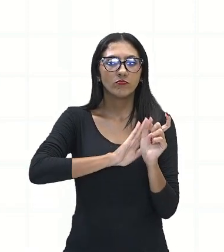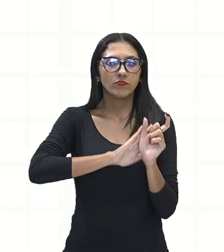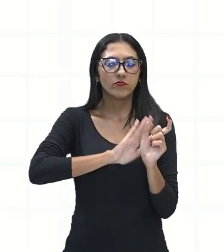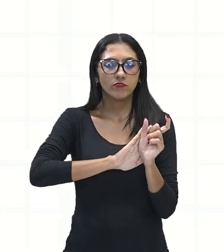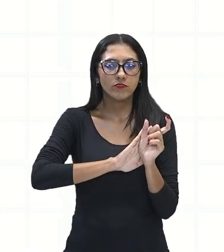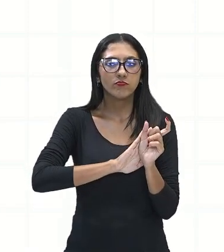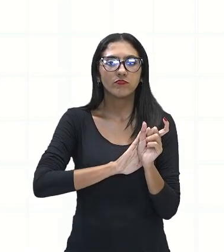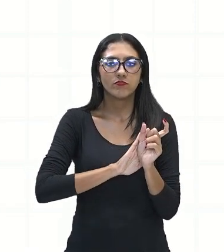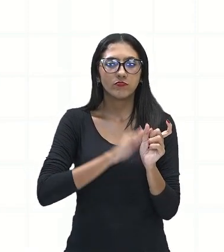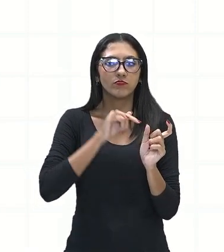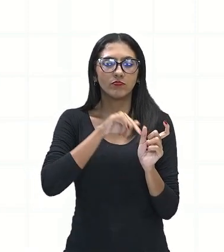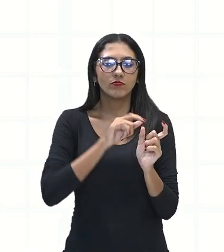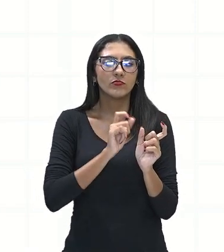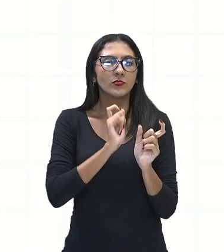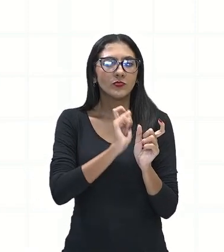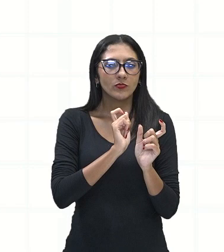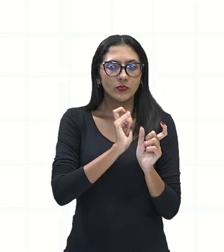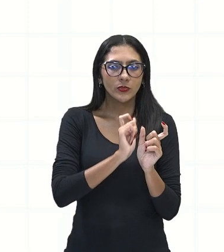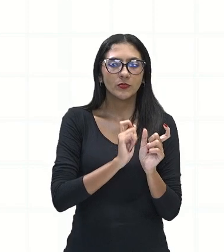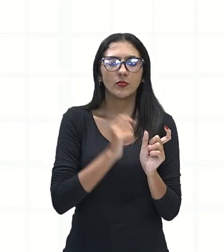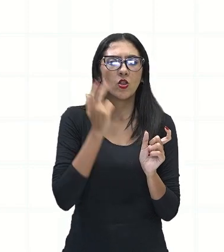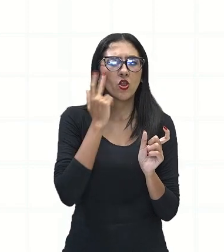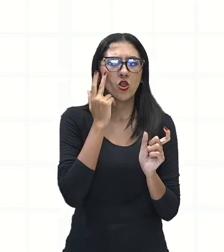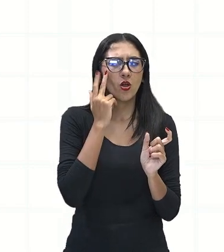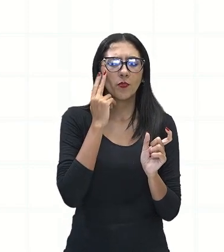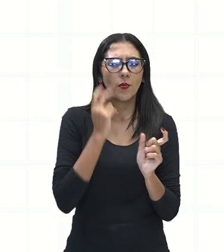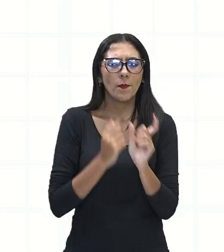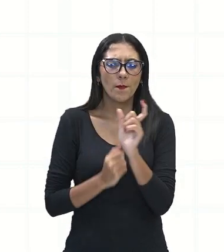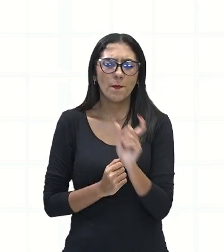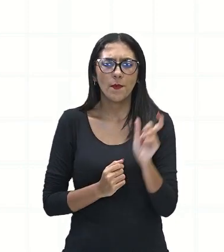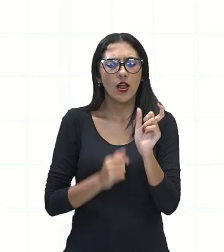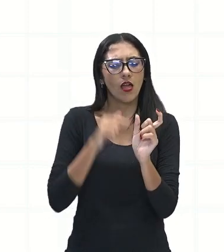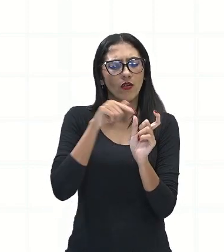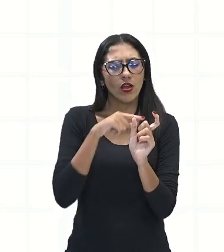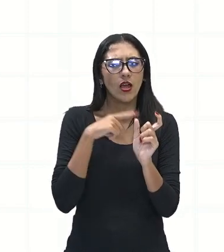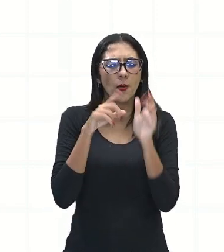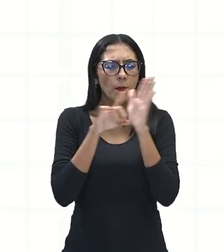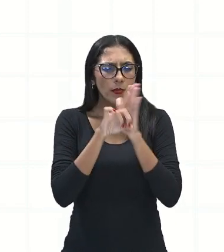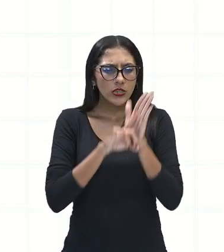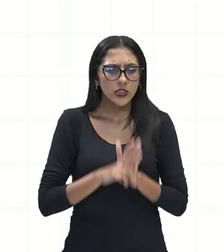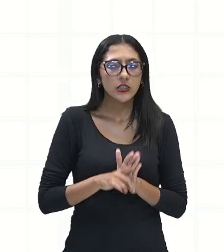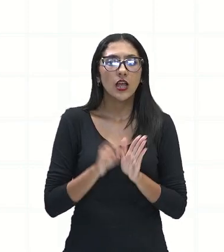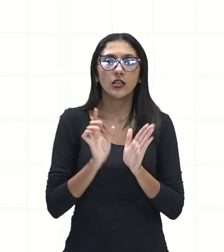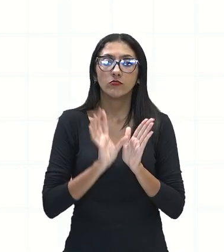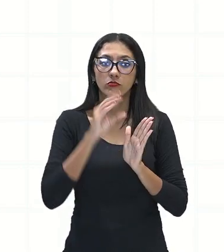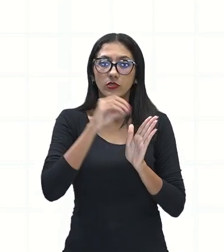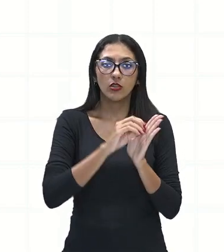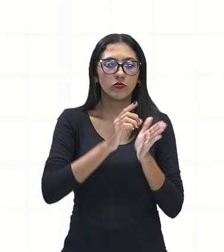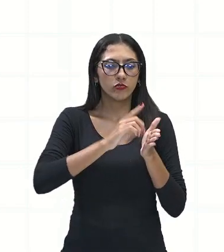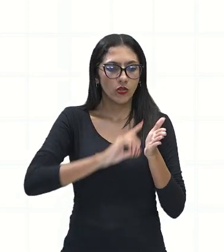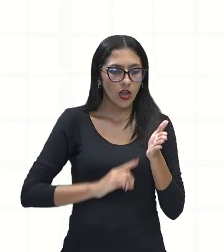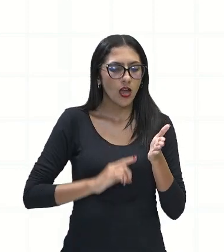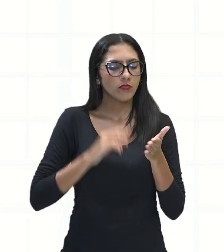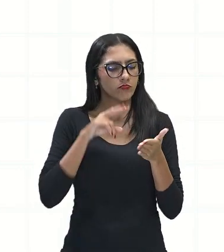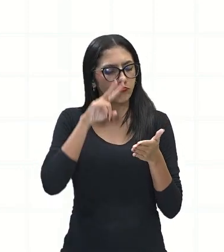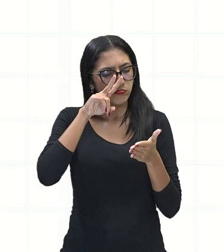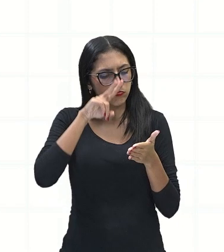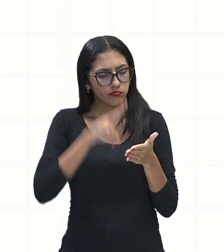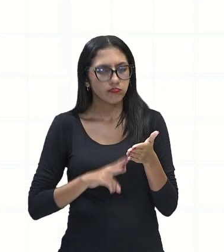O sentido denotativo. Então, você pega uma palavra, essa palavra lá vai estar no dicionário, e aí você vai constatar